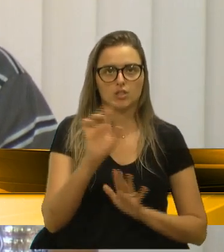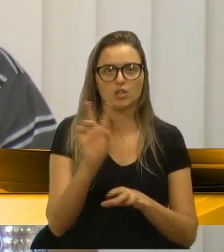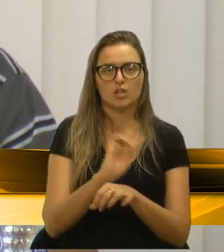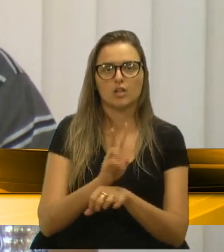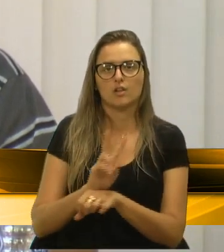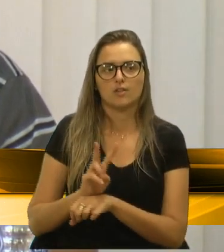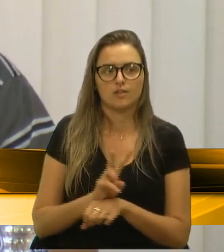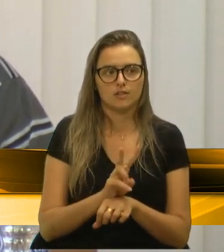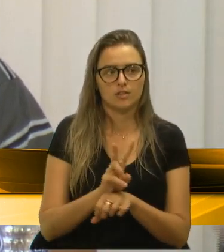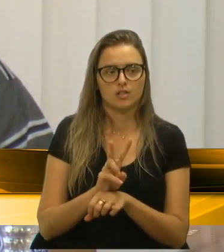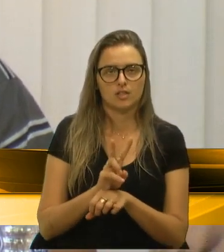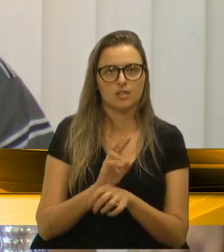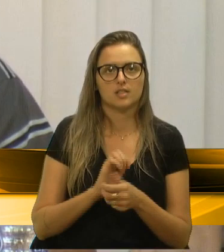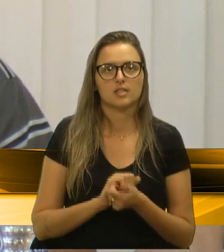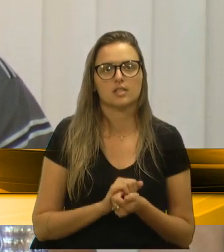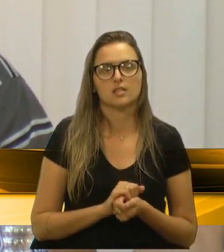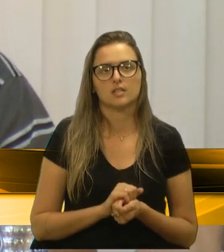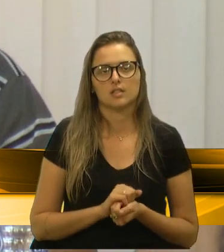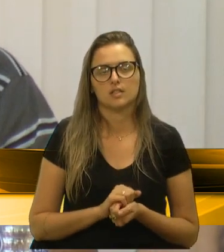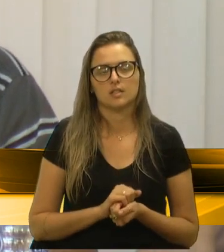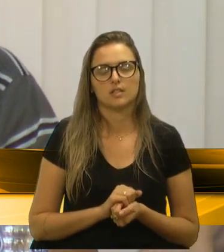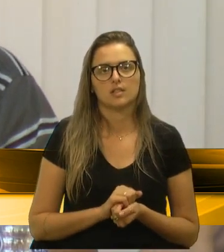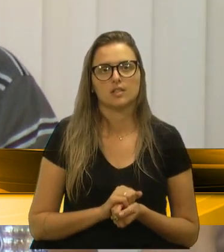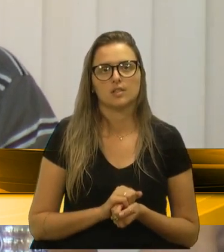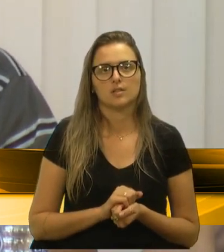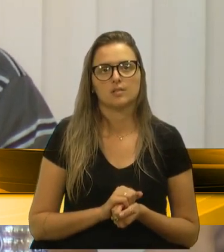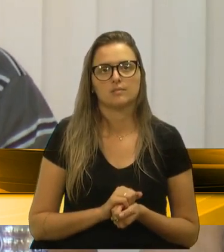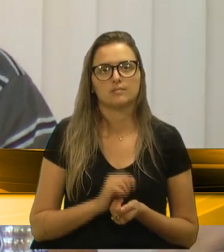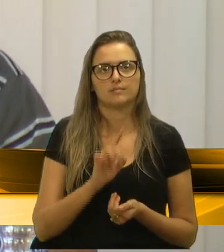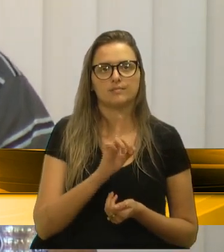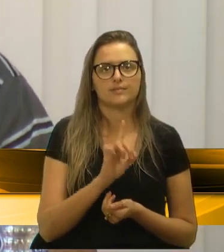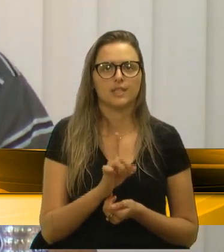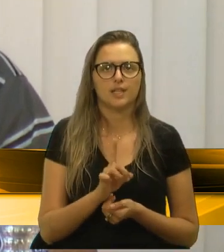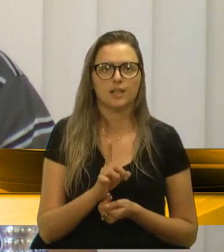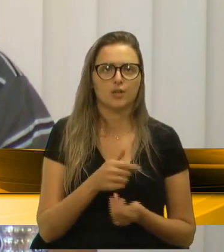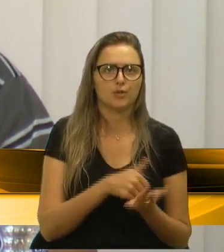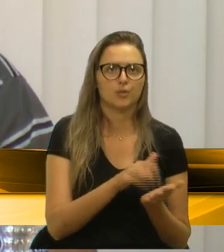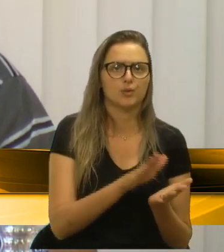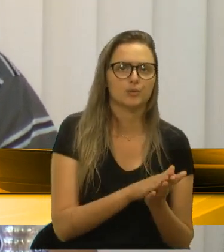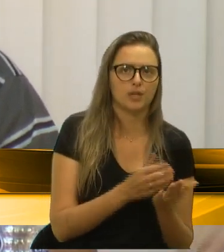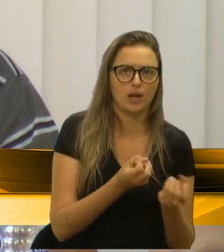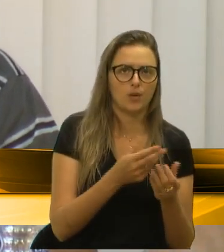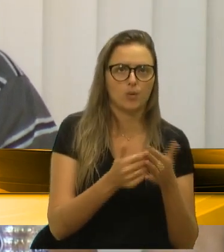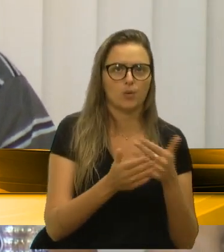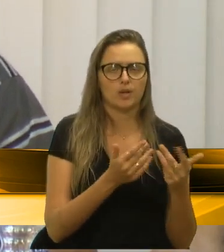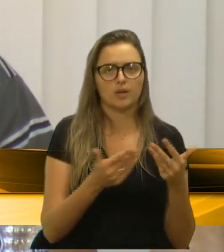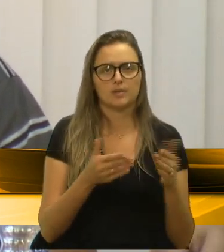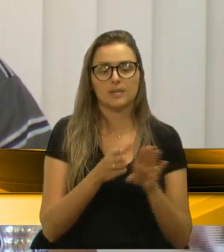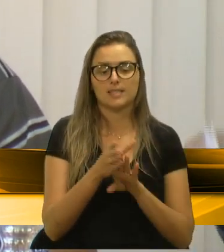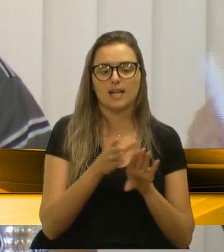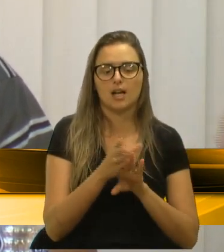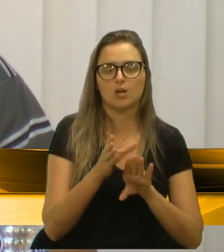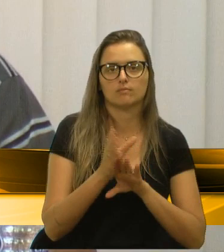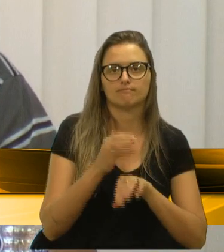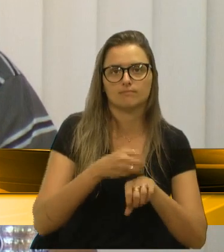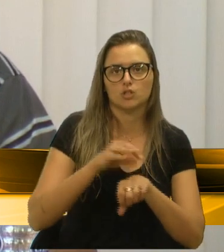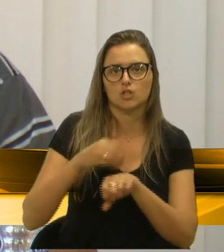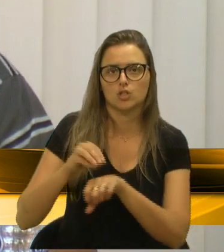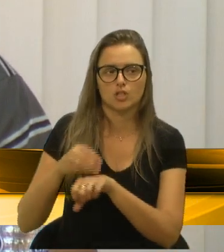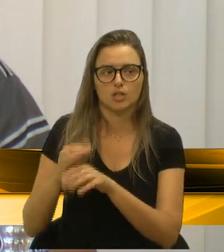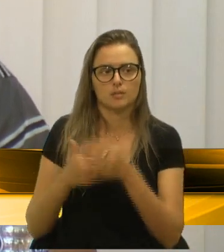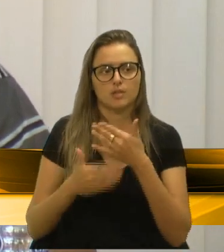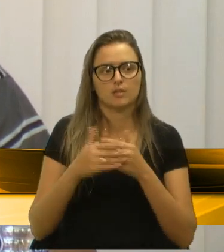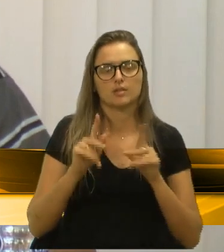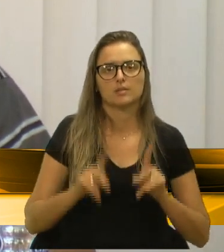sanitária para, não o intuito de multar alguma coisa, mas orientar os feirantes